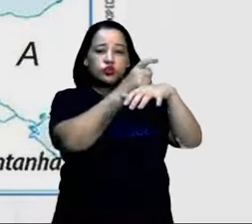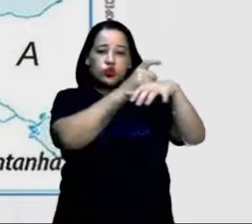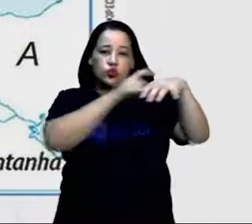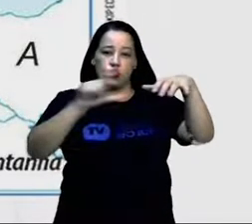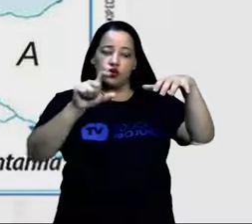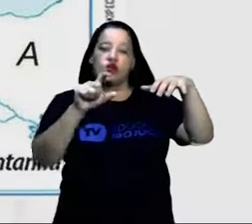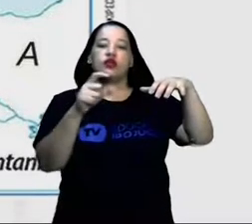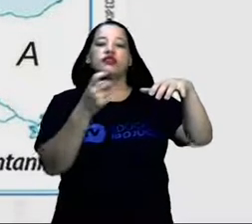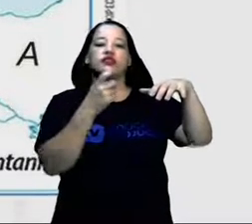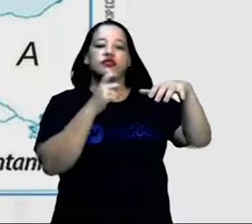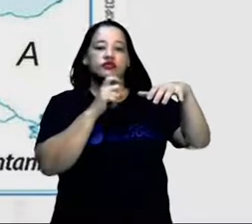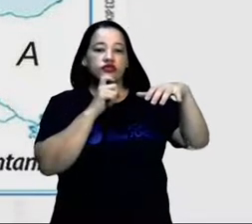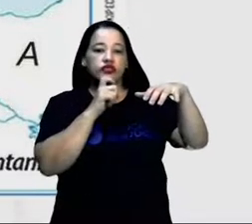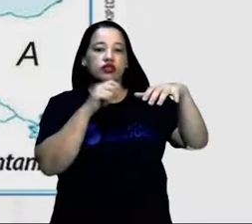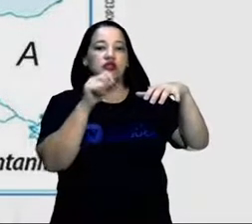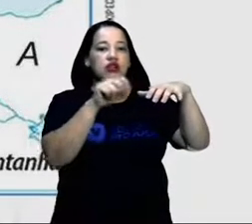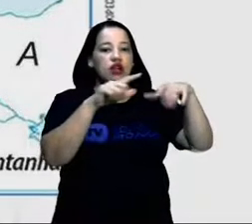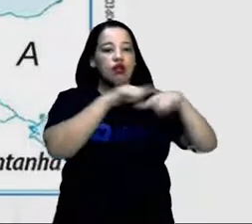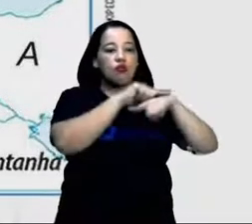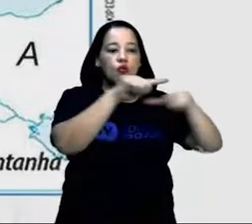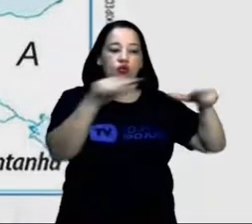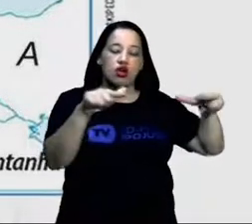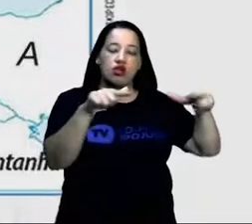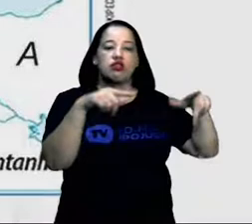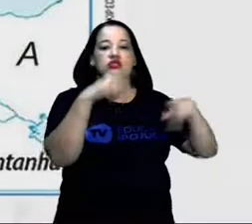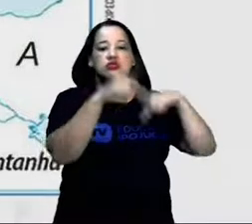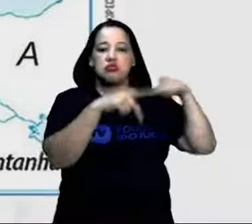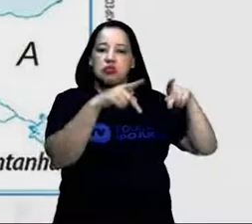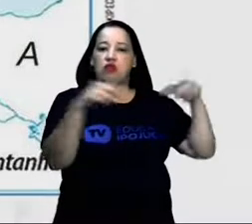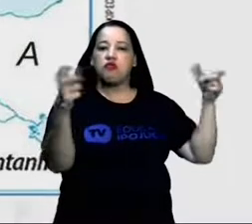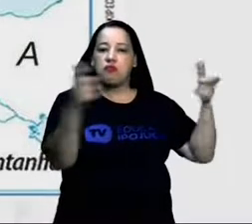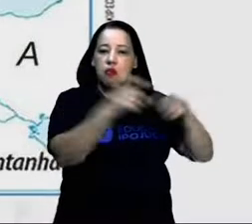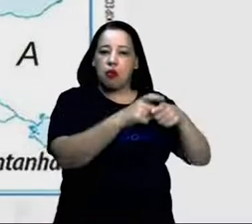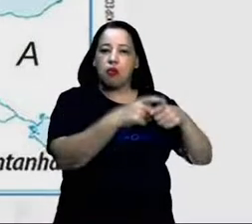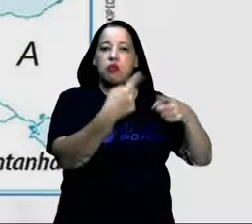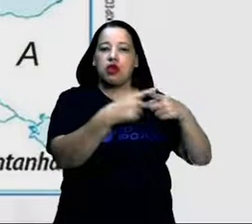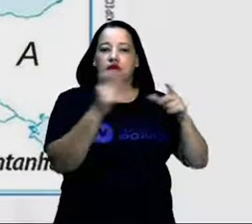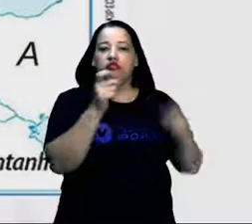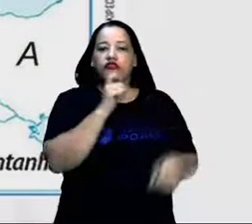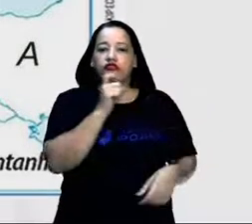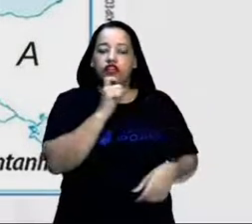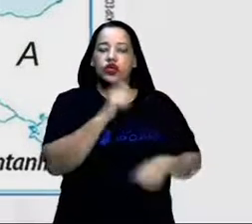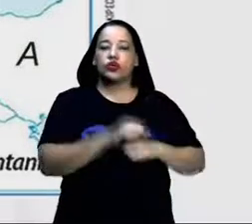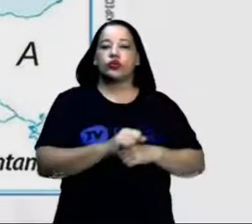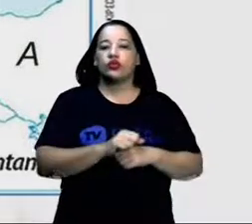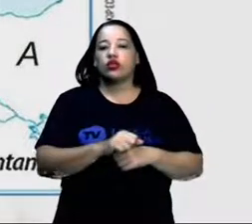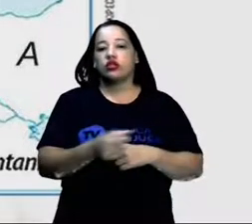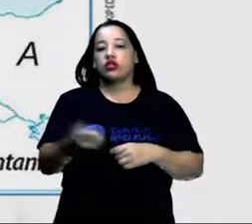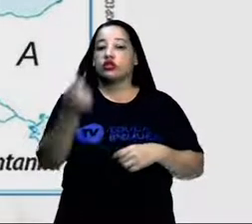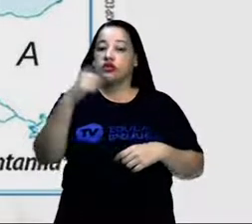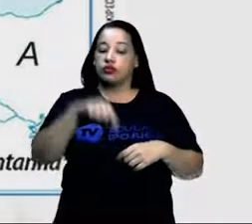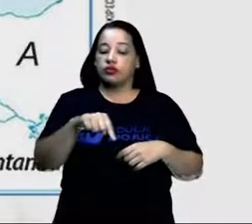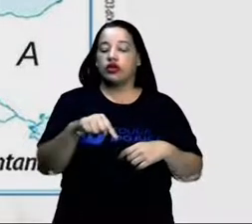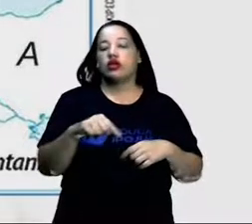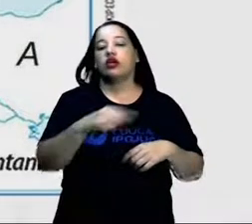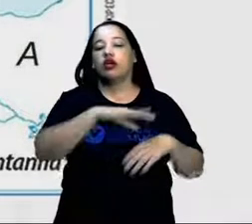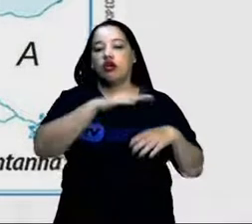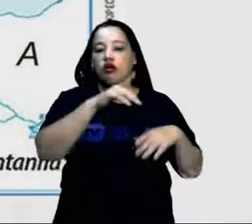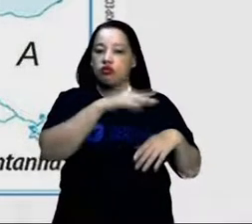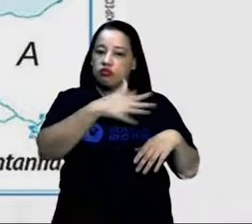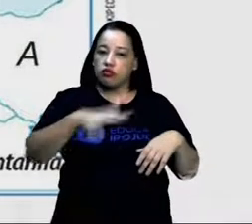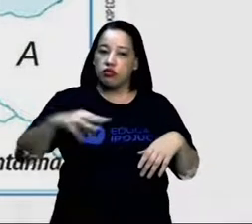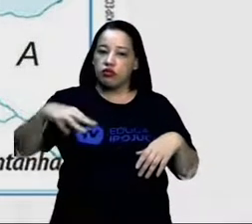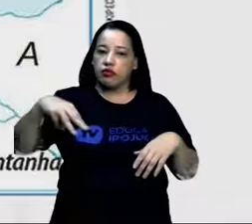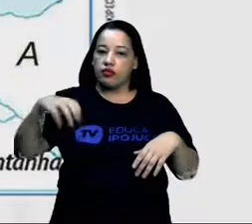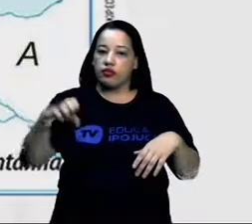aquele vazio demográfico, certo? Por conta do frio. A gente vê aqui, próximo a uma Mediterrânea, as regiões